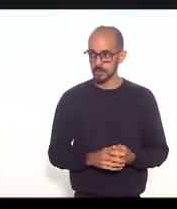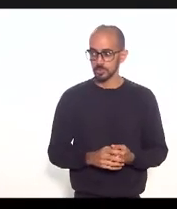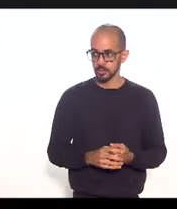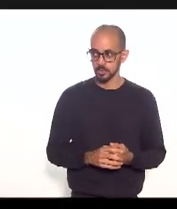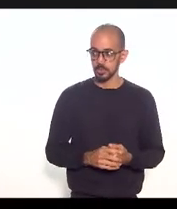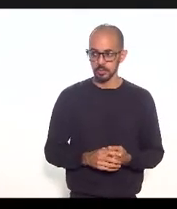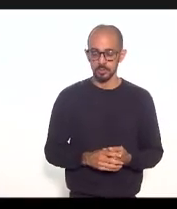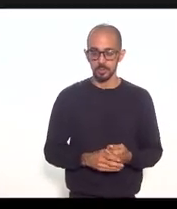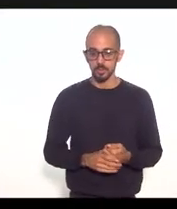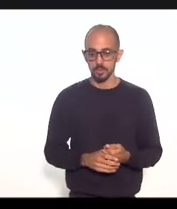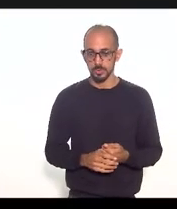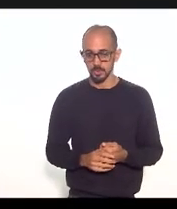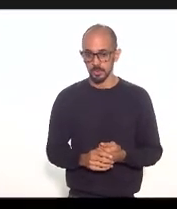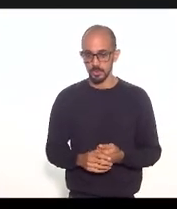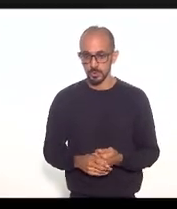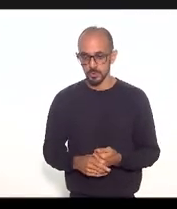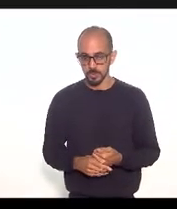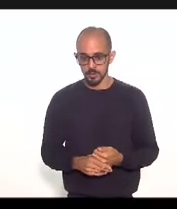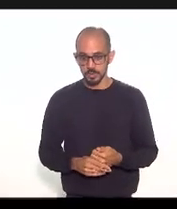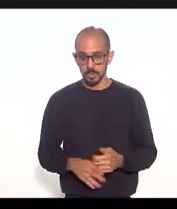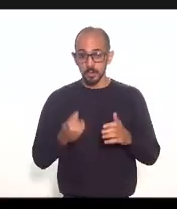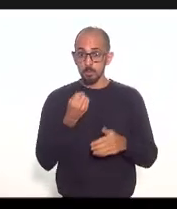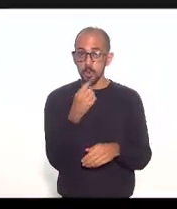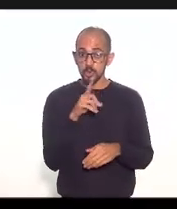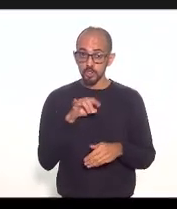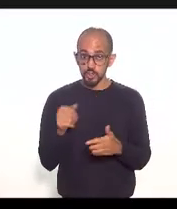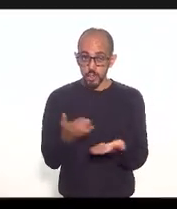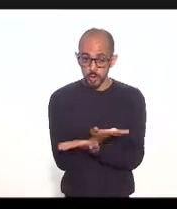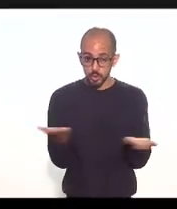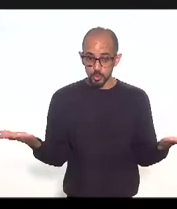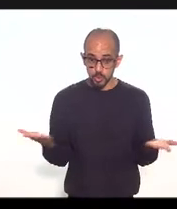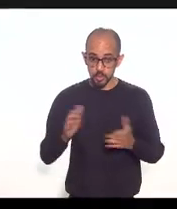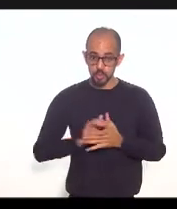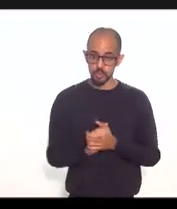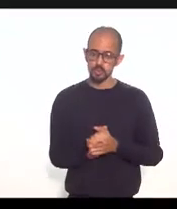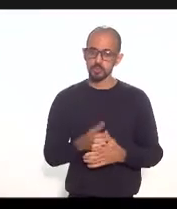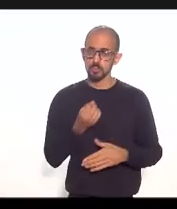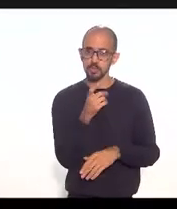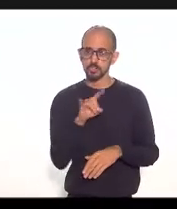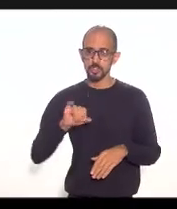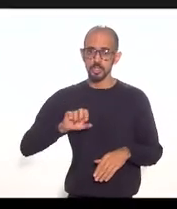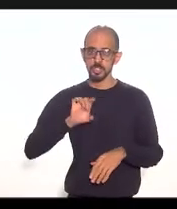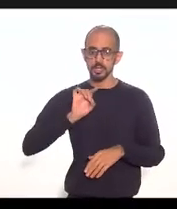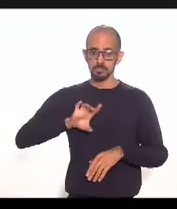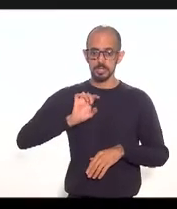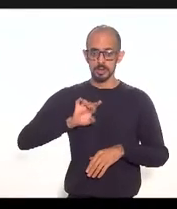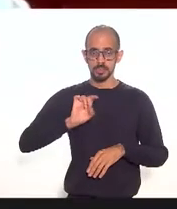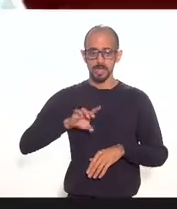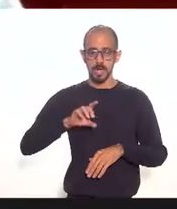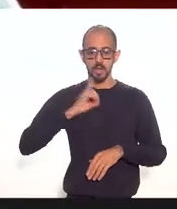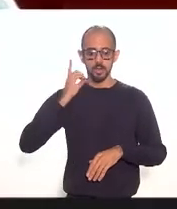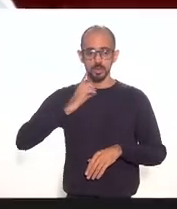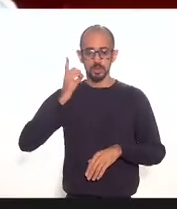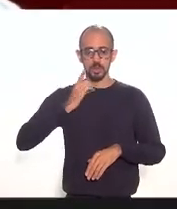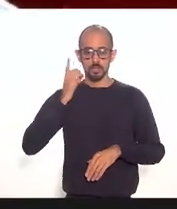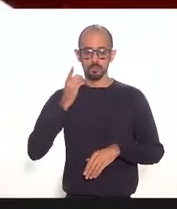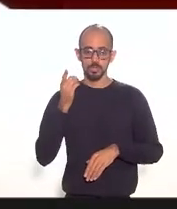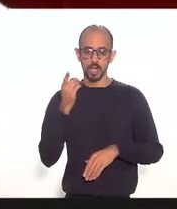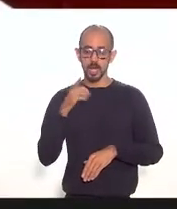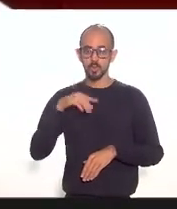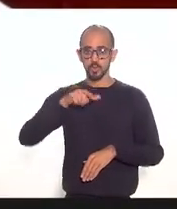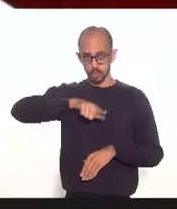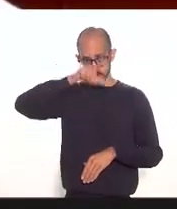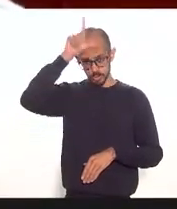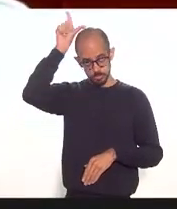abriu bom dia bom dia bom dia a todos bom dia especial ao deputado presidente aí doutor Luiz